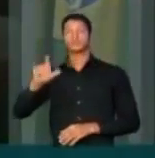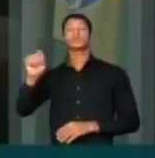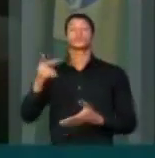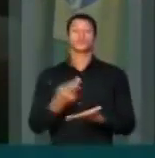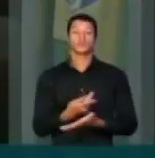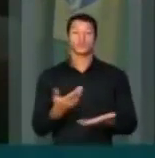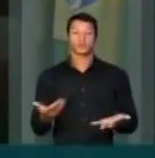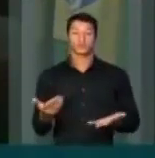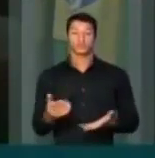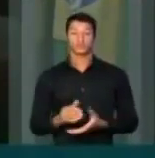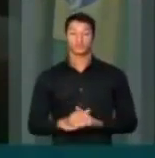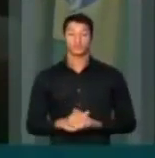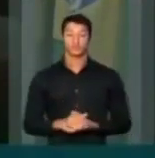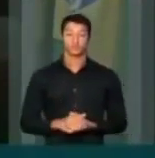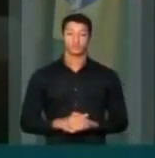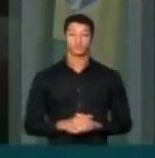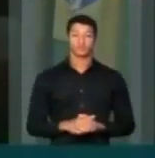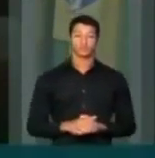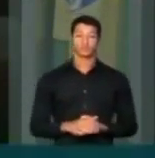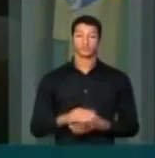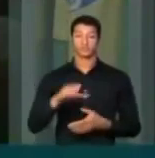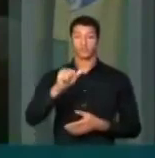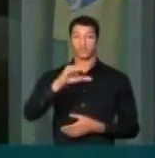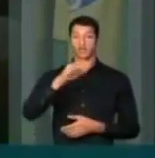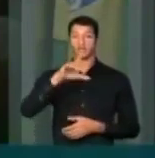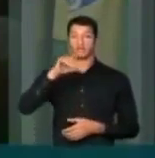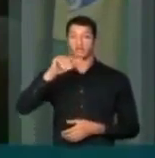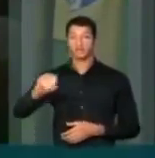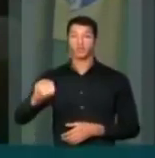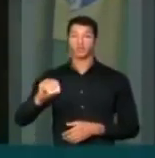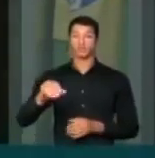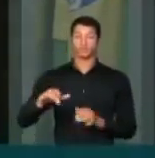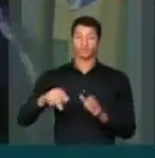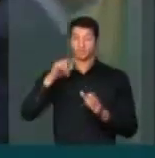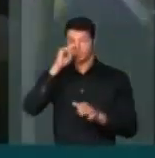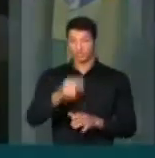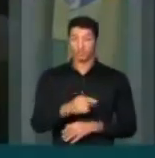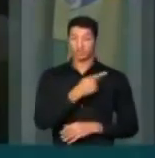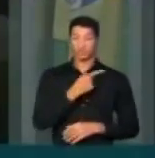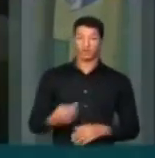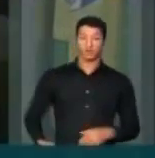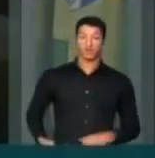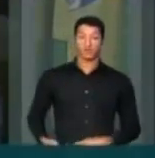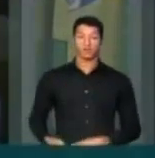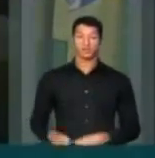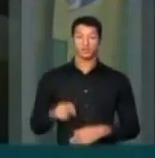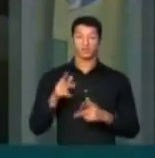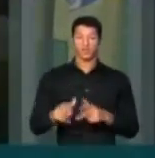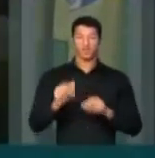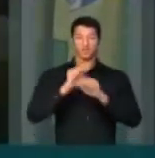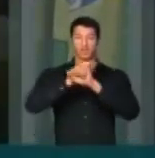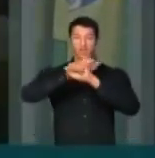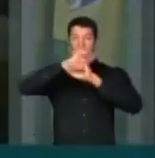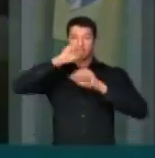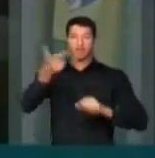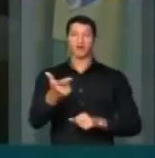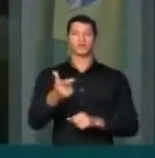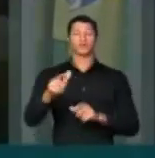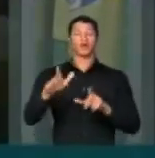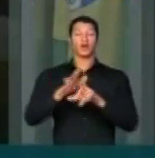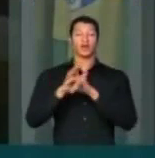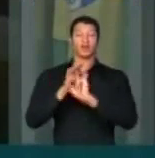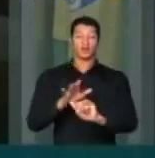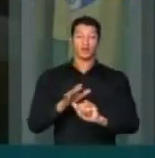que acontece? Cassação de mandato. No caso da presidente, é claro, a